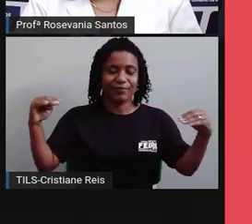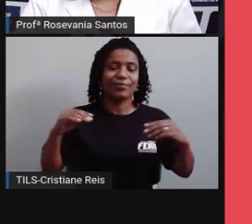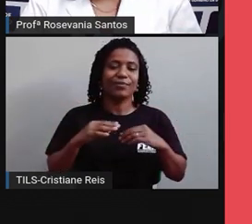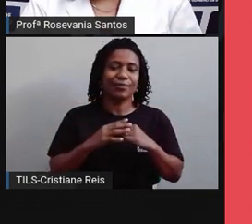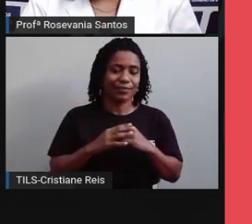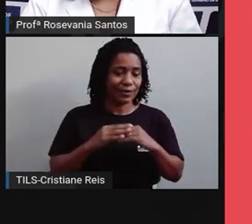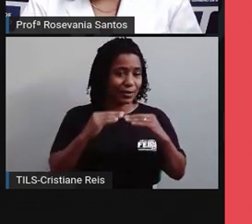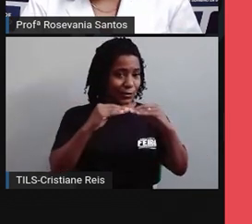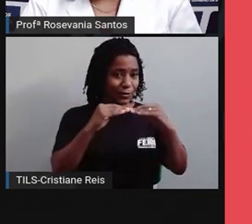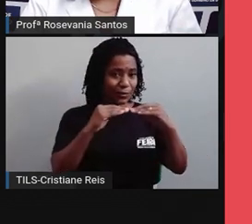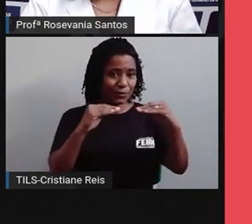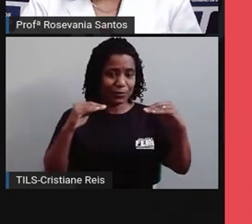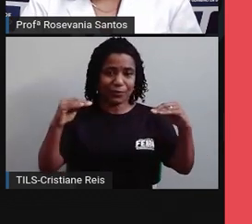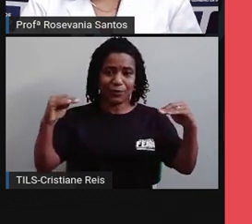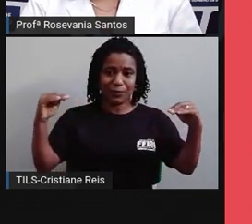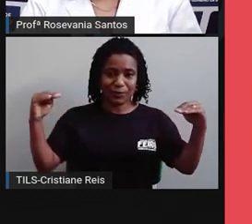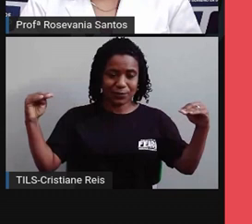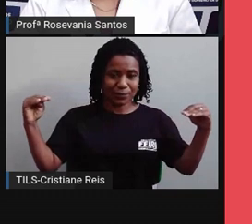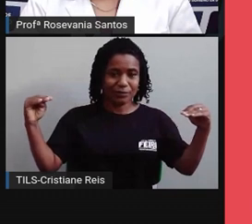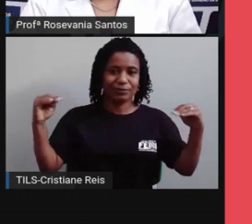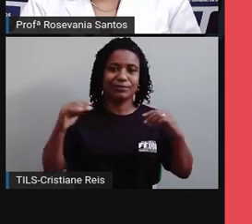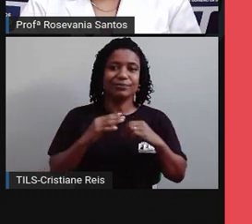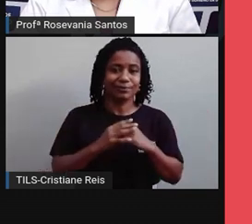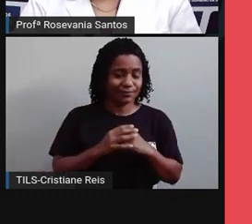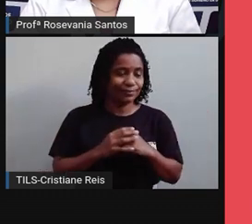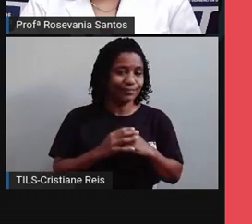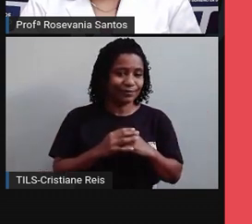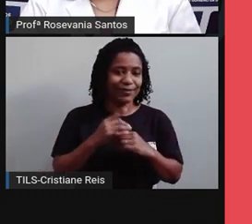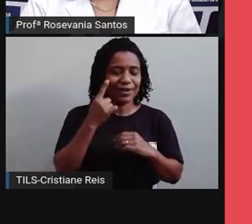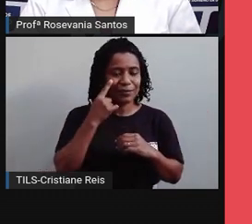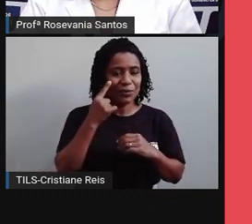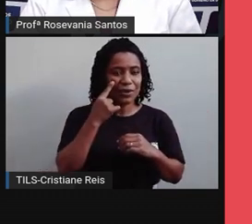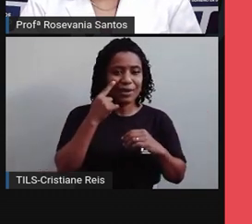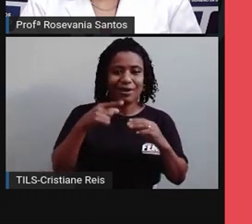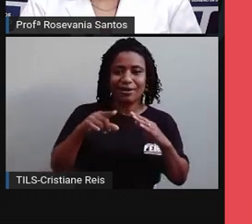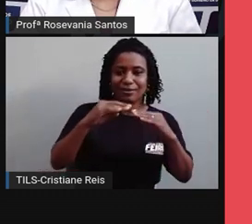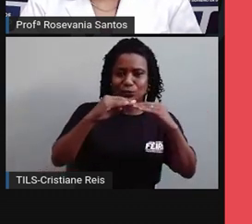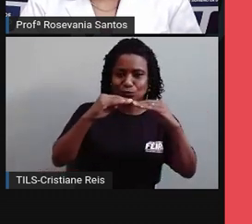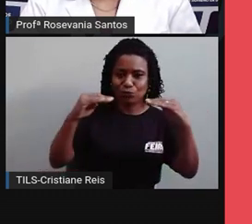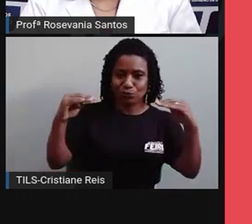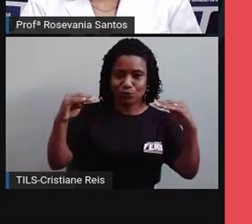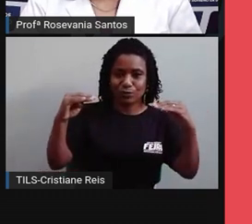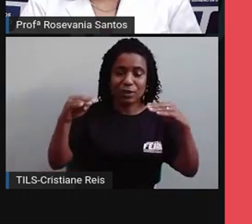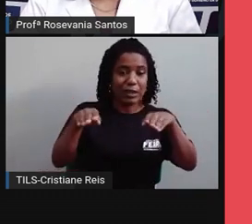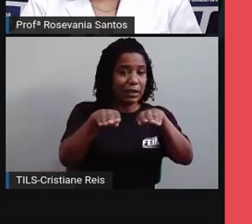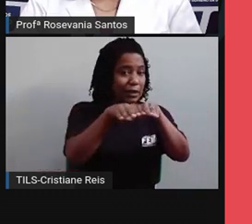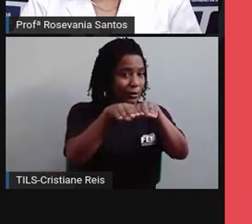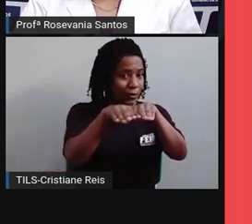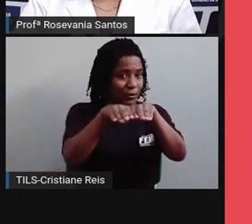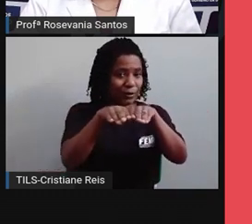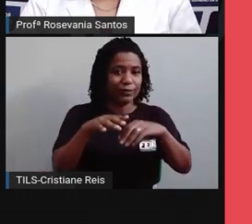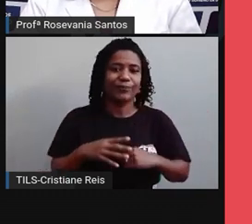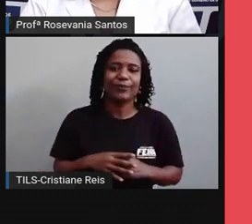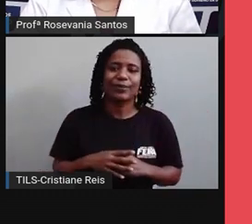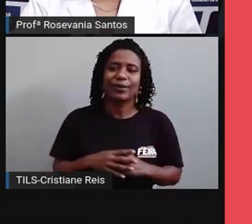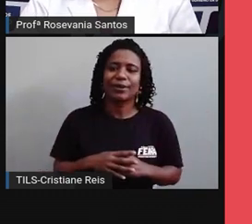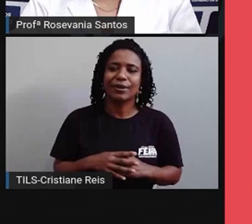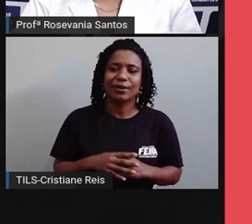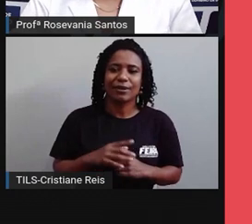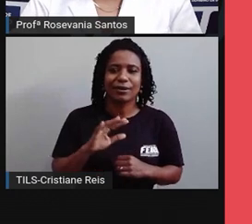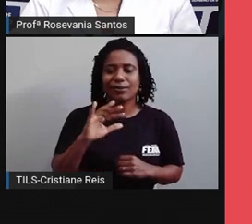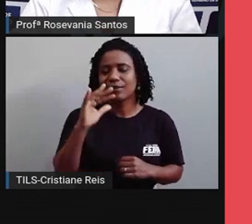baixa, porque praticamente, né, fica o mesmo patamar que estava antes. E aí, o que que acontece aqui? Essa,